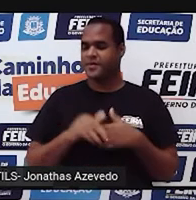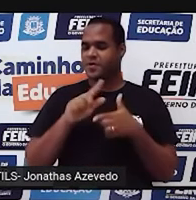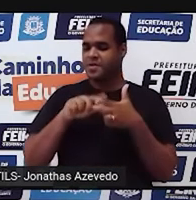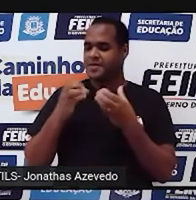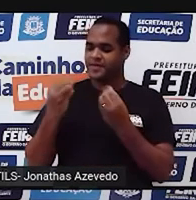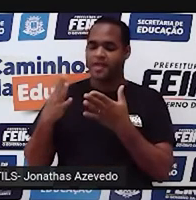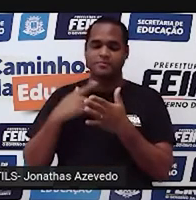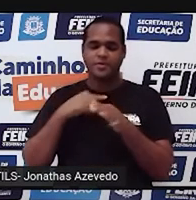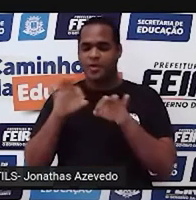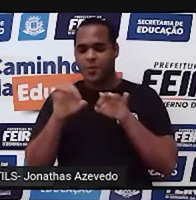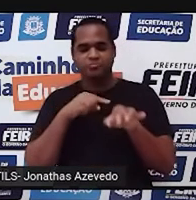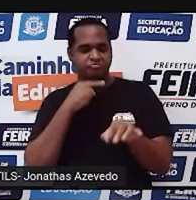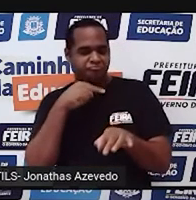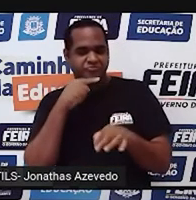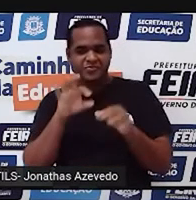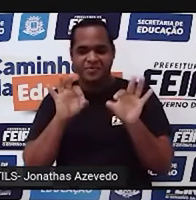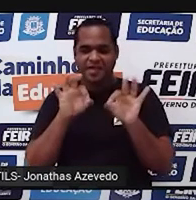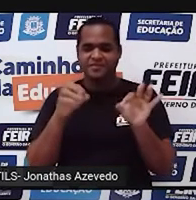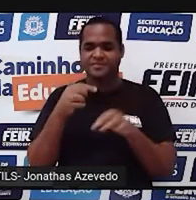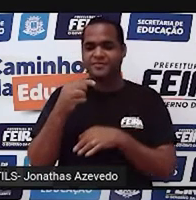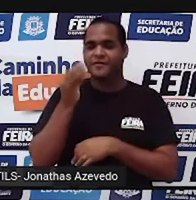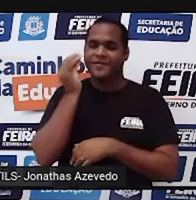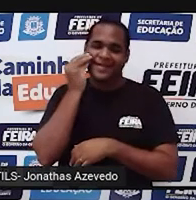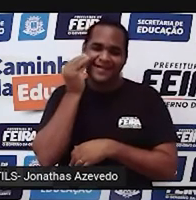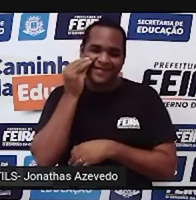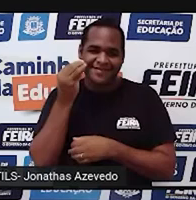consegue, o que é você faz? 70.